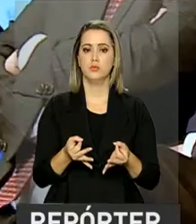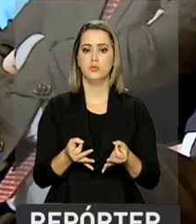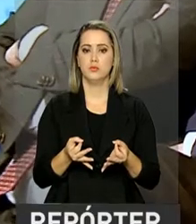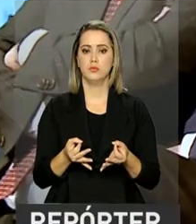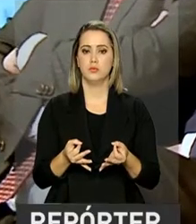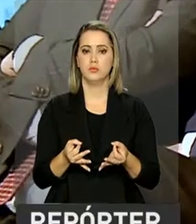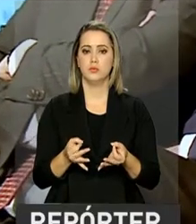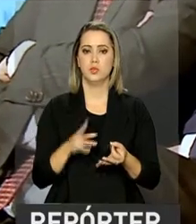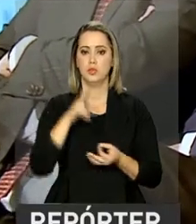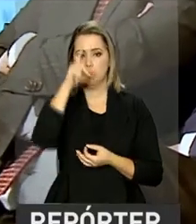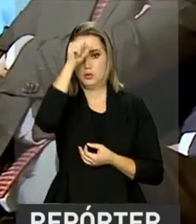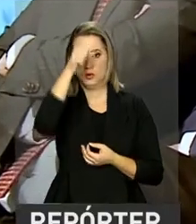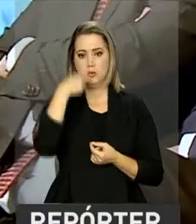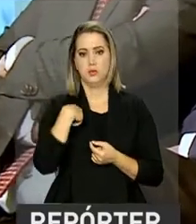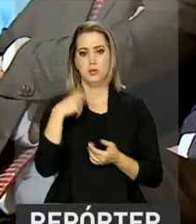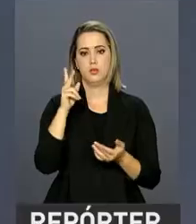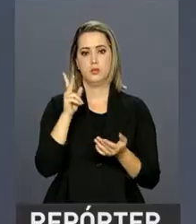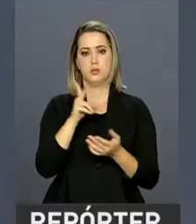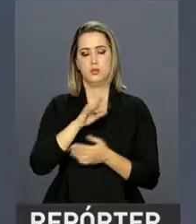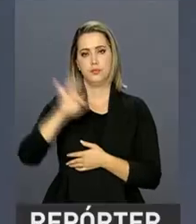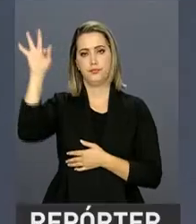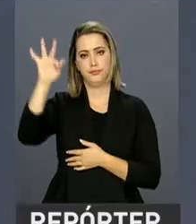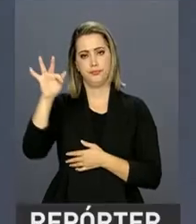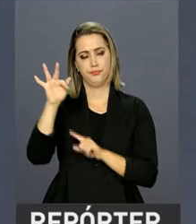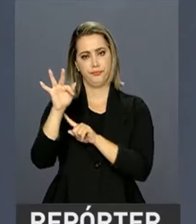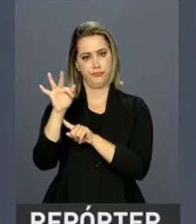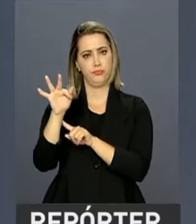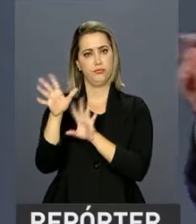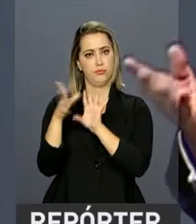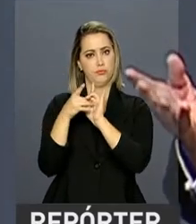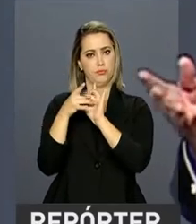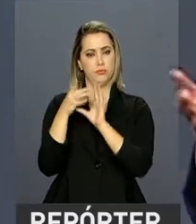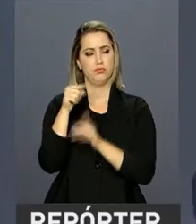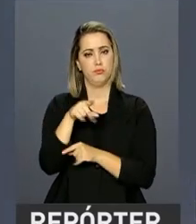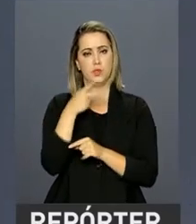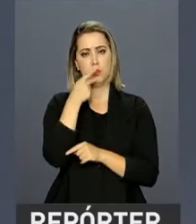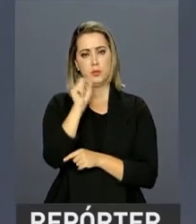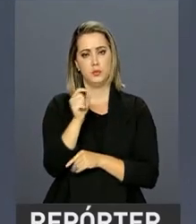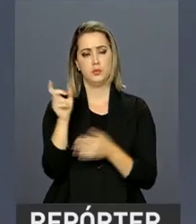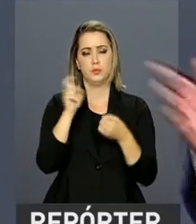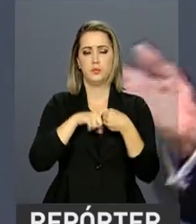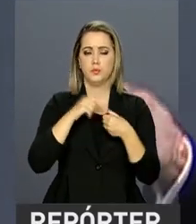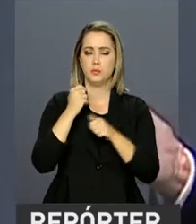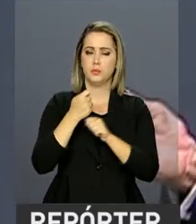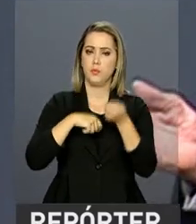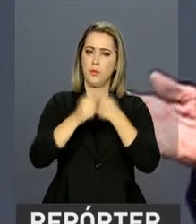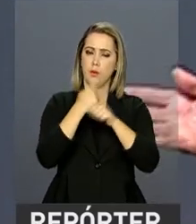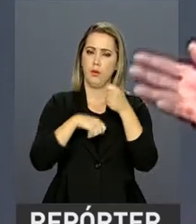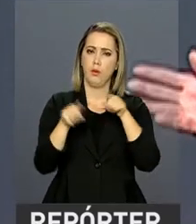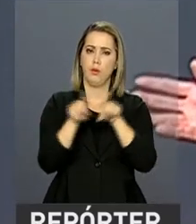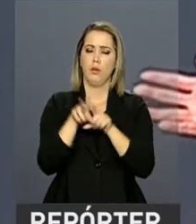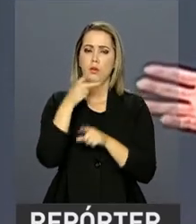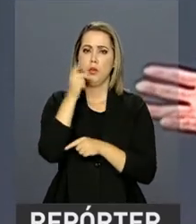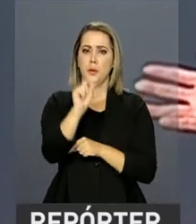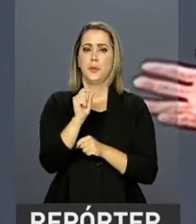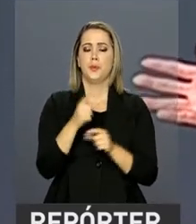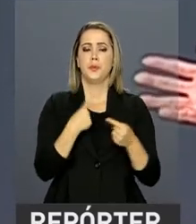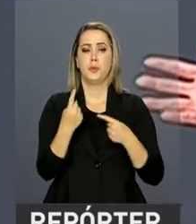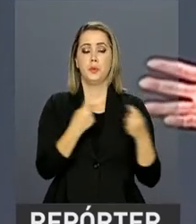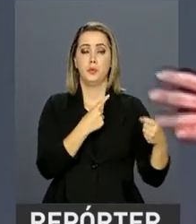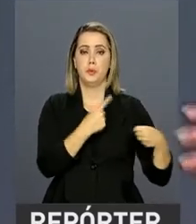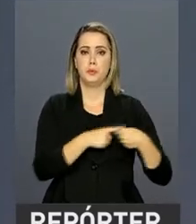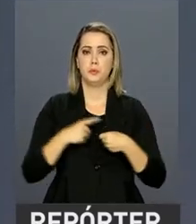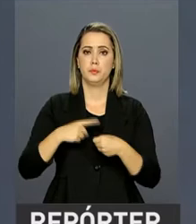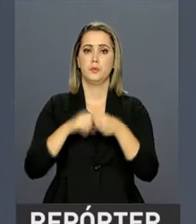fortalecimento da federação. O presidente Michel Temer também falou sobre a recuperação da economia e disse que os municípios